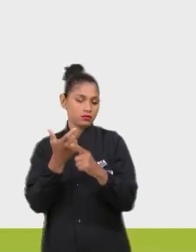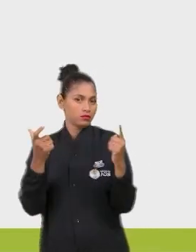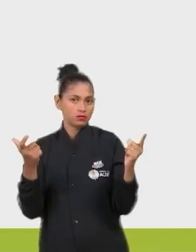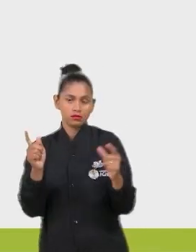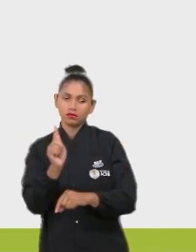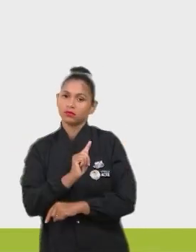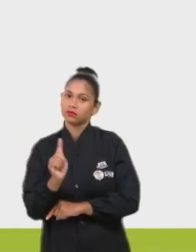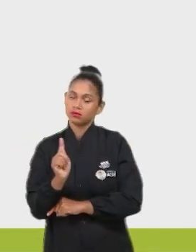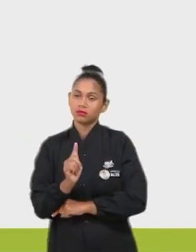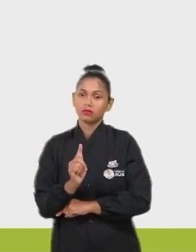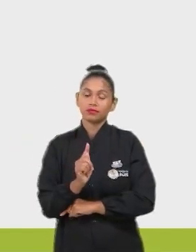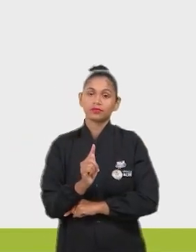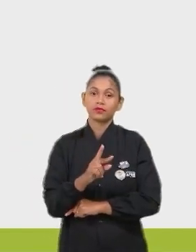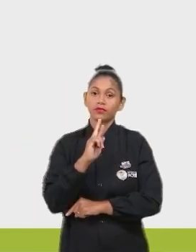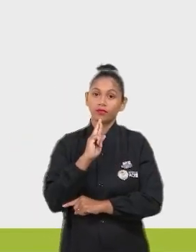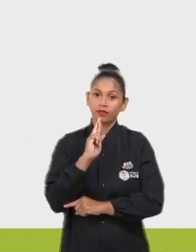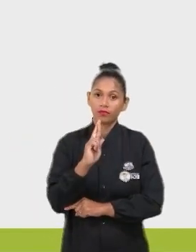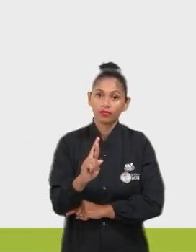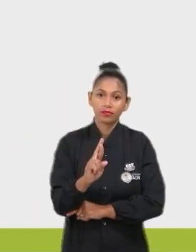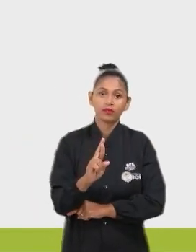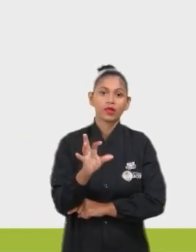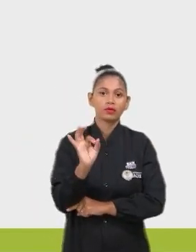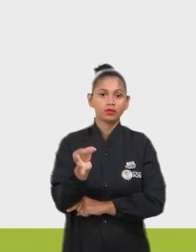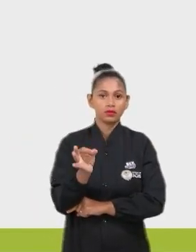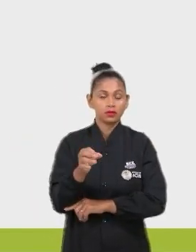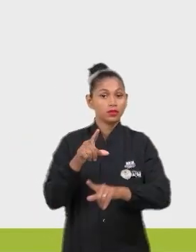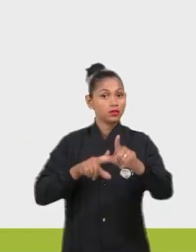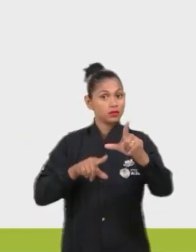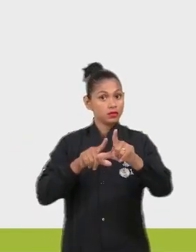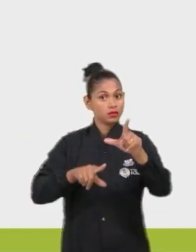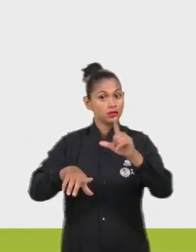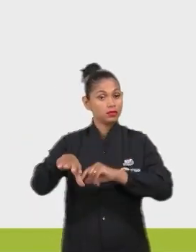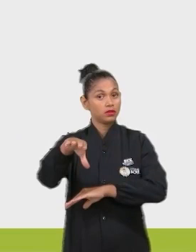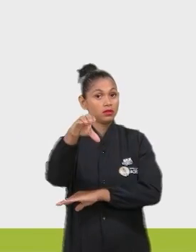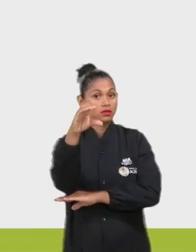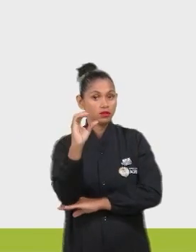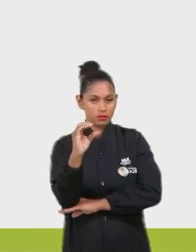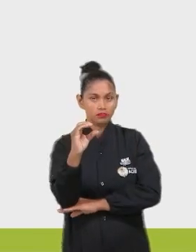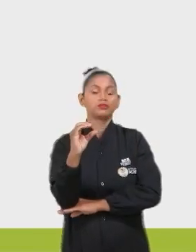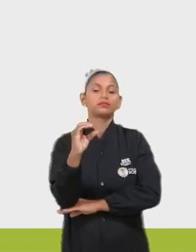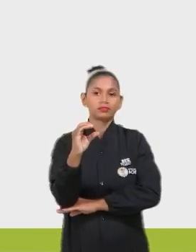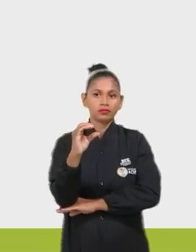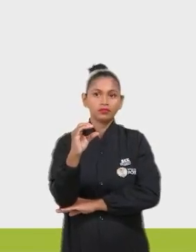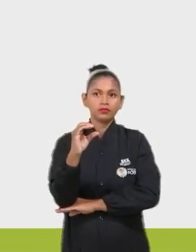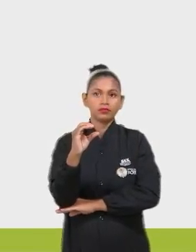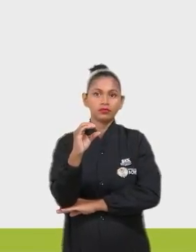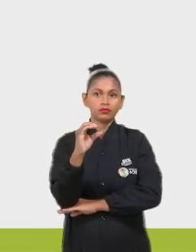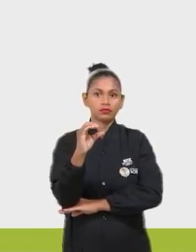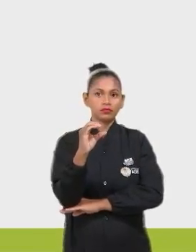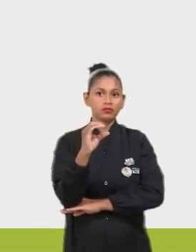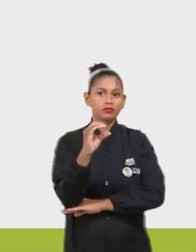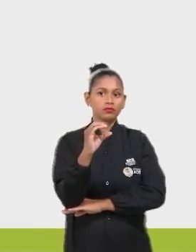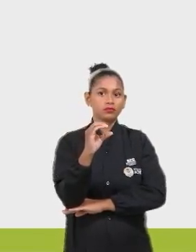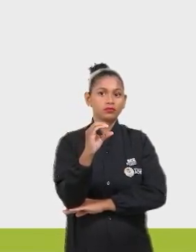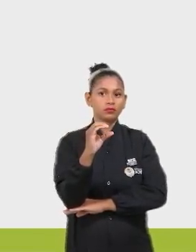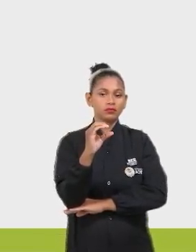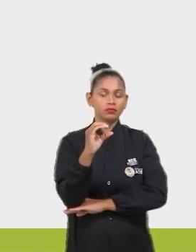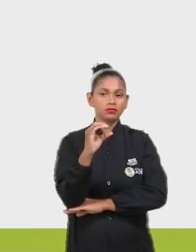Resposta correta, então, letra... O que vocês anotaram aí, hein? Veja aí. Letra...